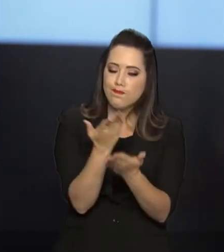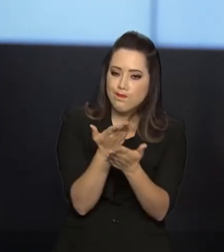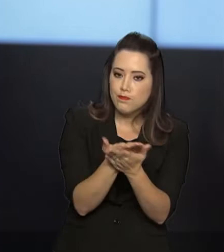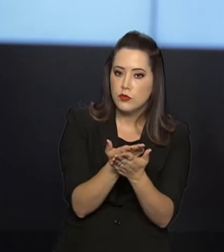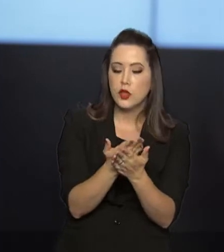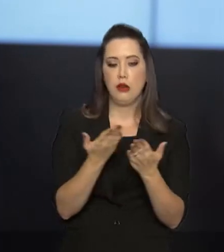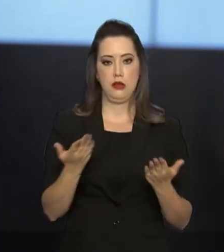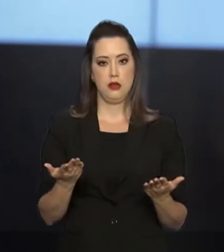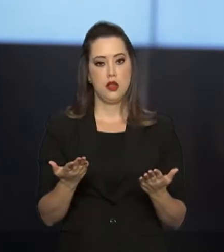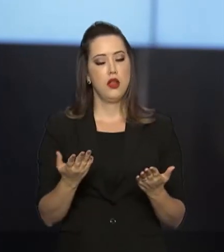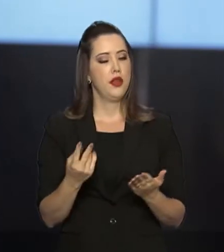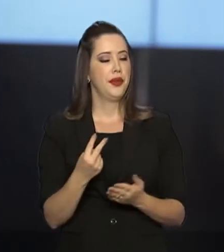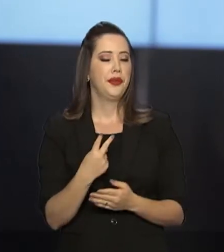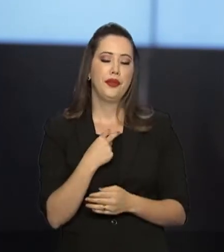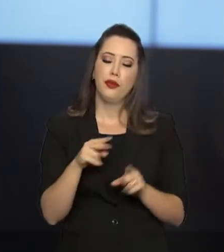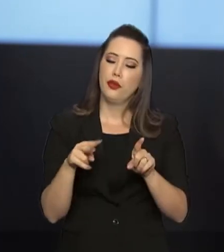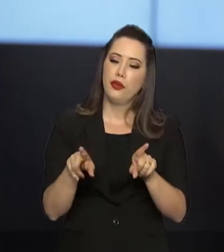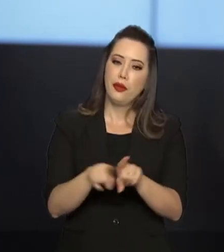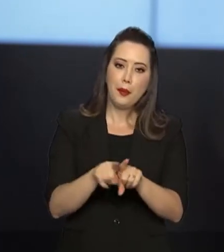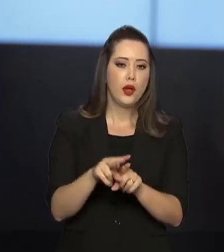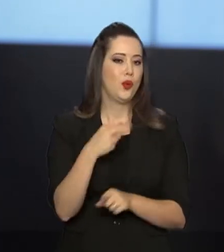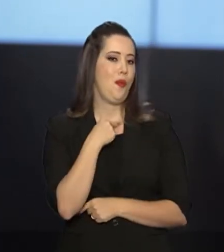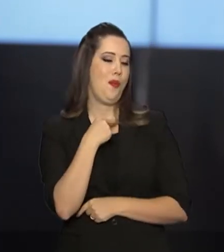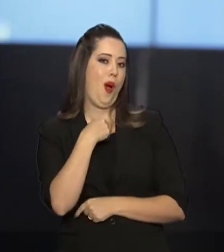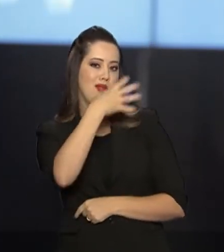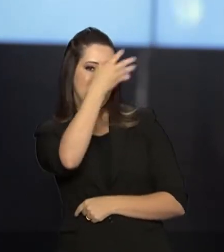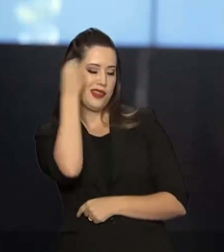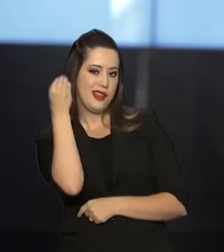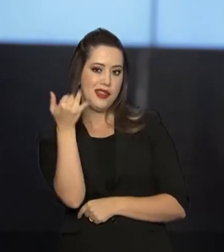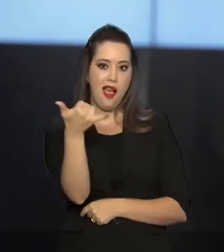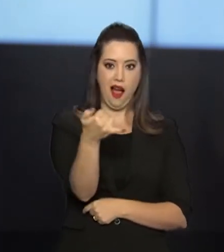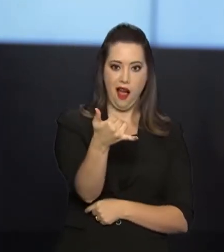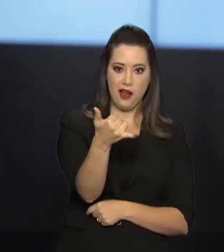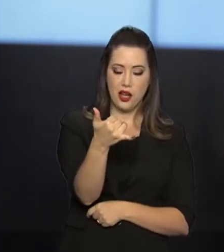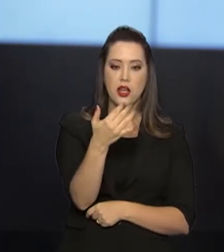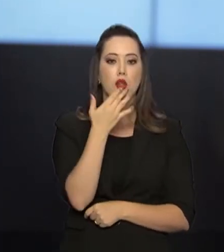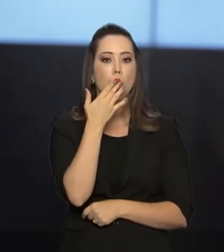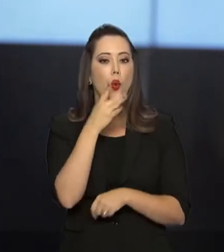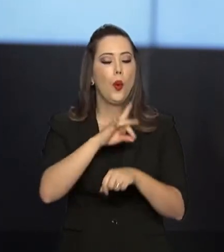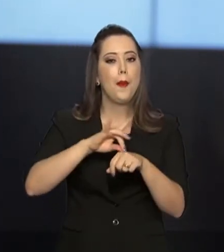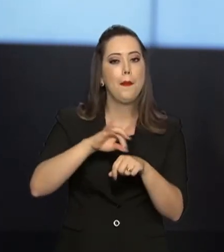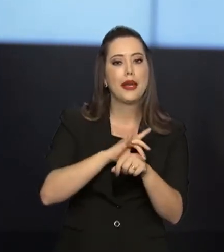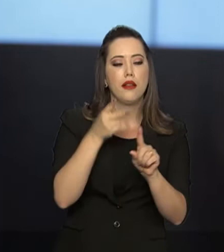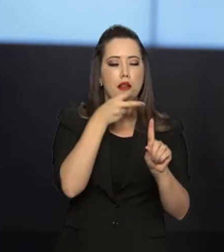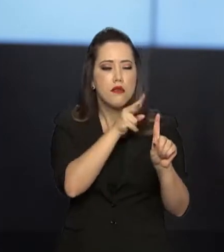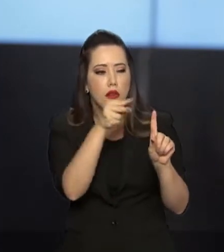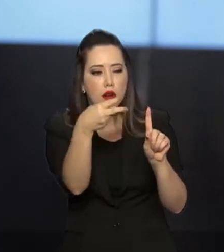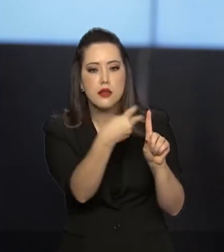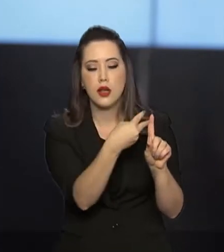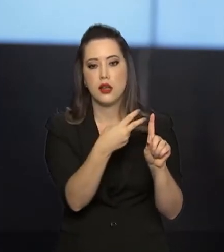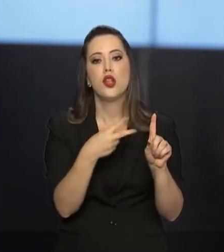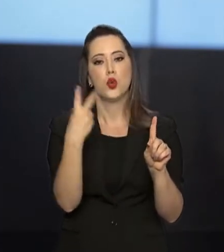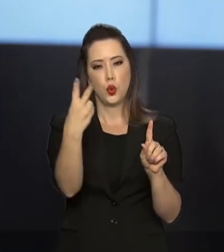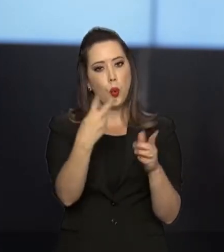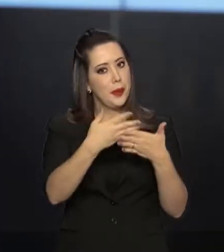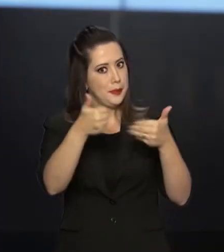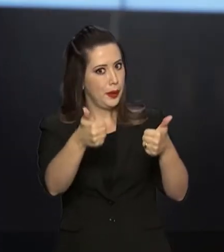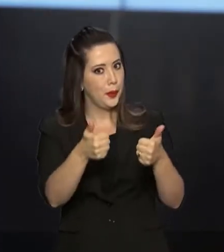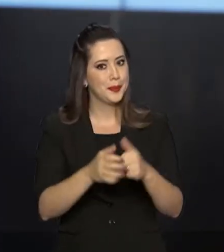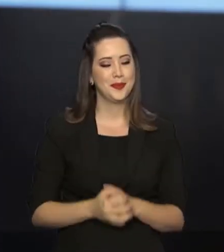Ah, e não esquece de levar a caneta de tinta preta em material transparente. Leva duas.